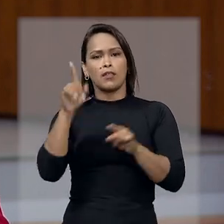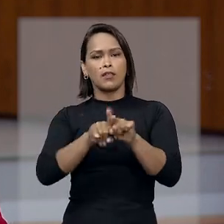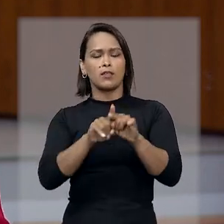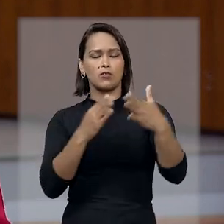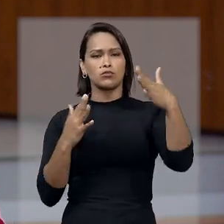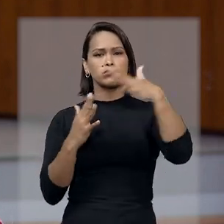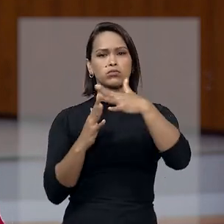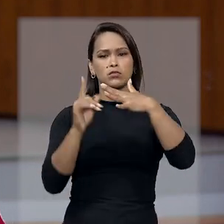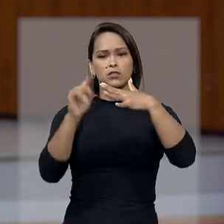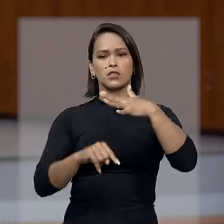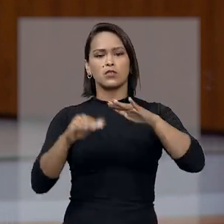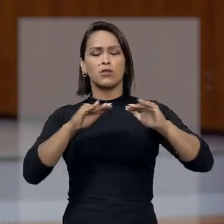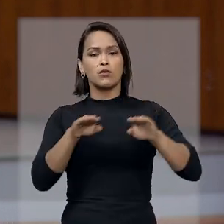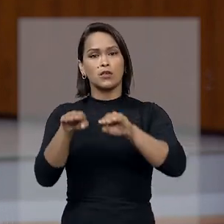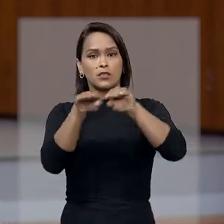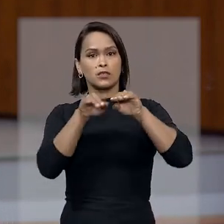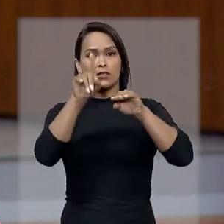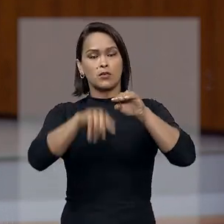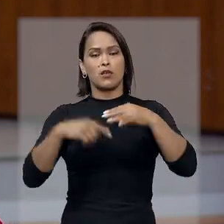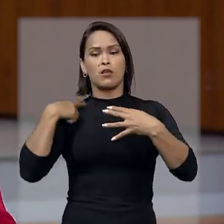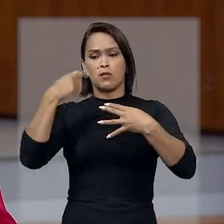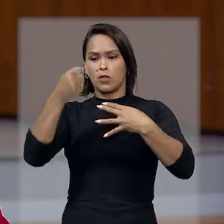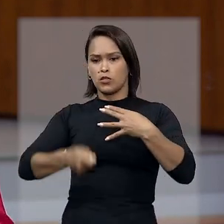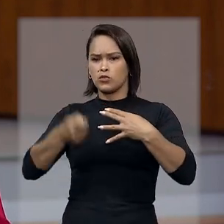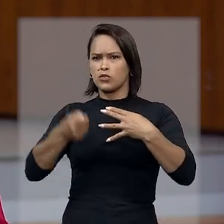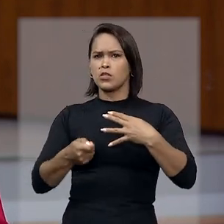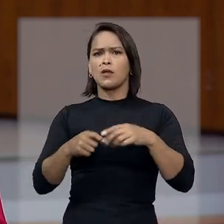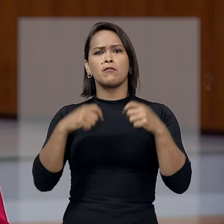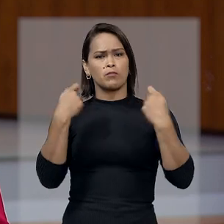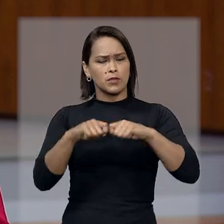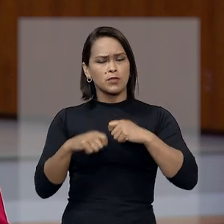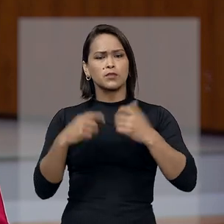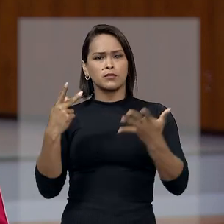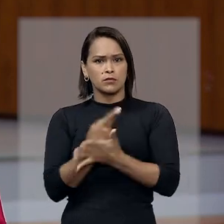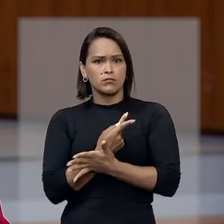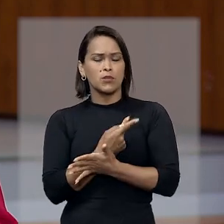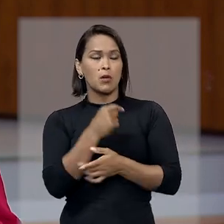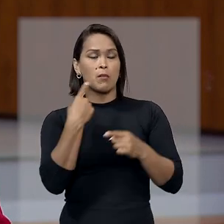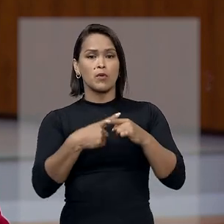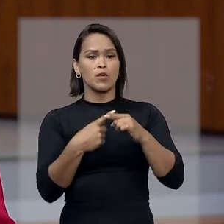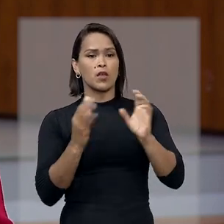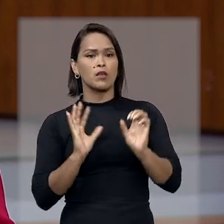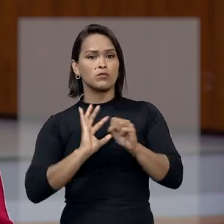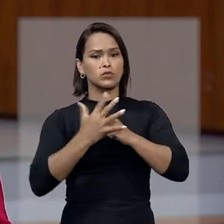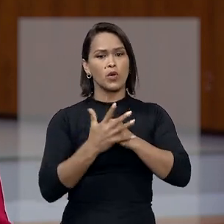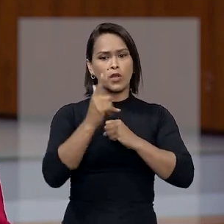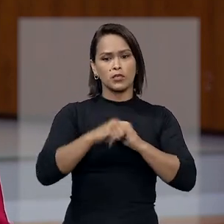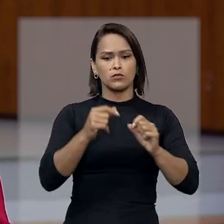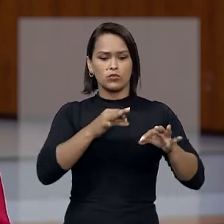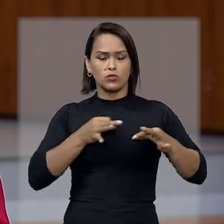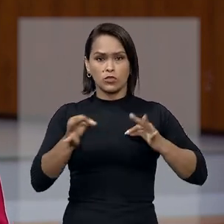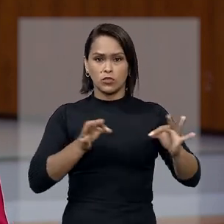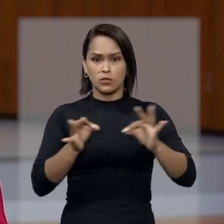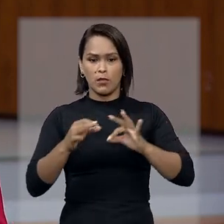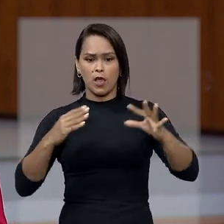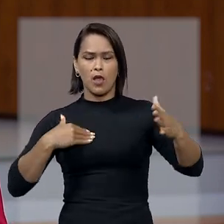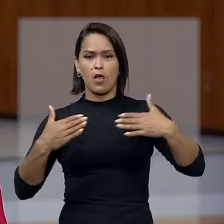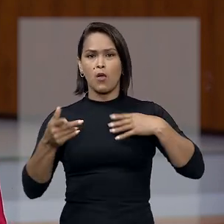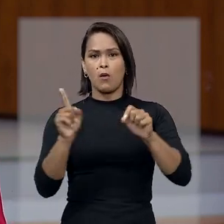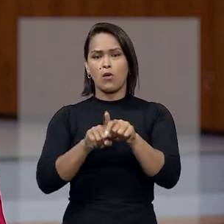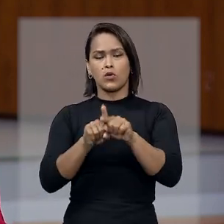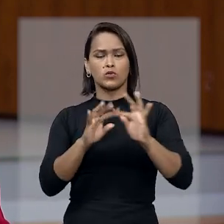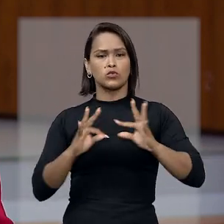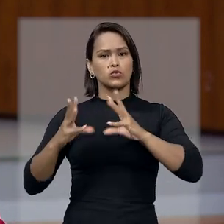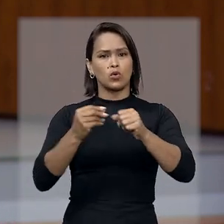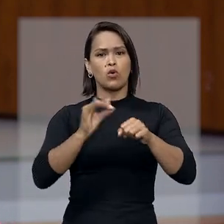limitações estabelecidas pelo juiz foram necessárias devido às restrições de espaço físico e em razão da